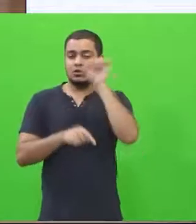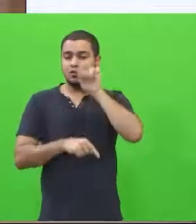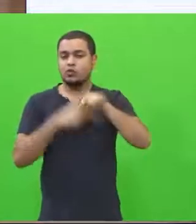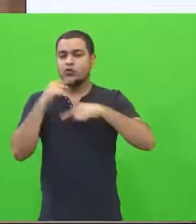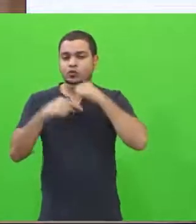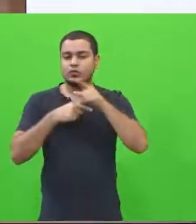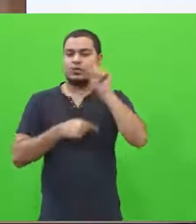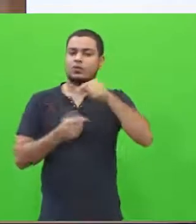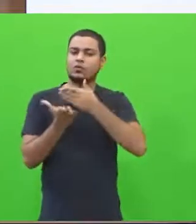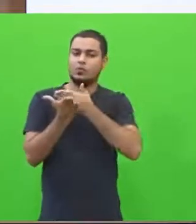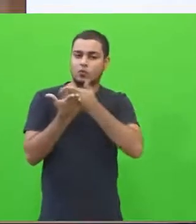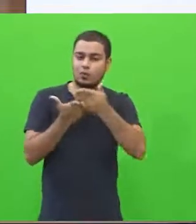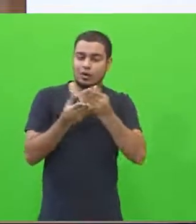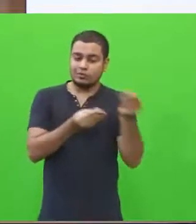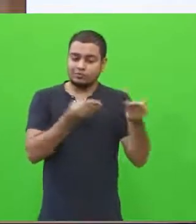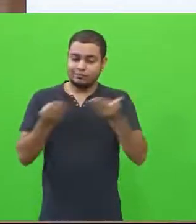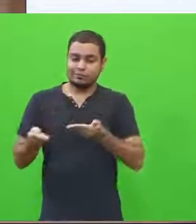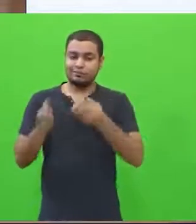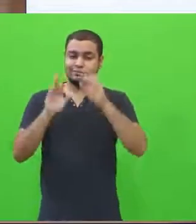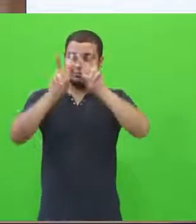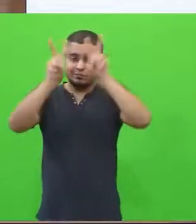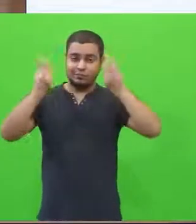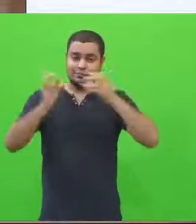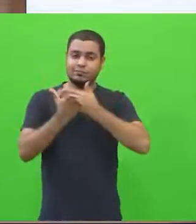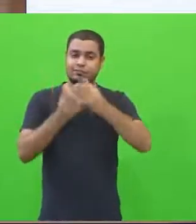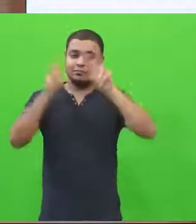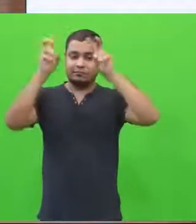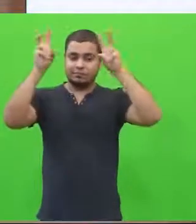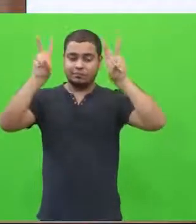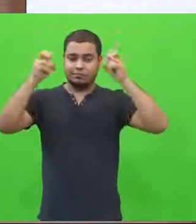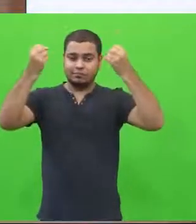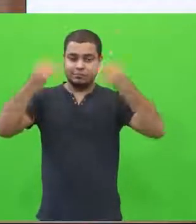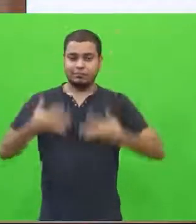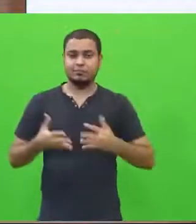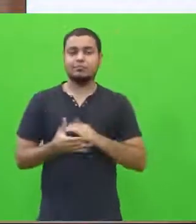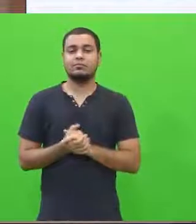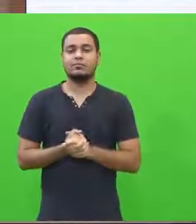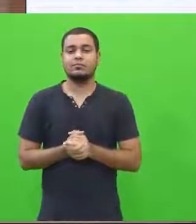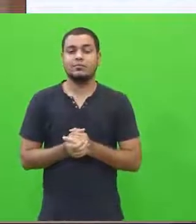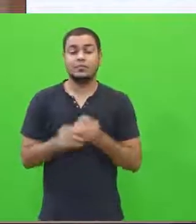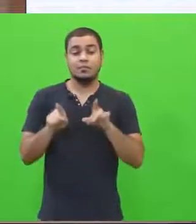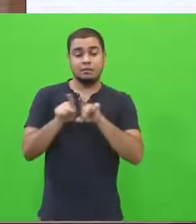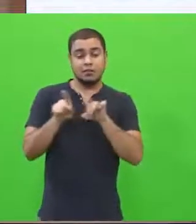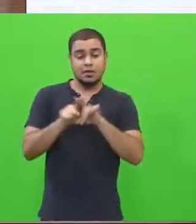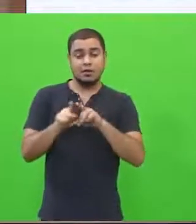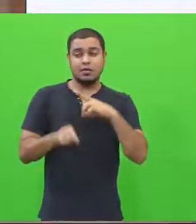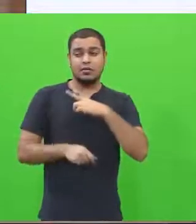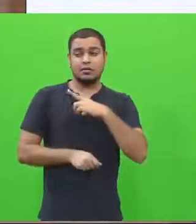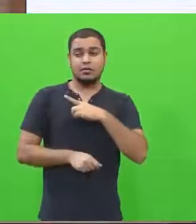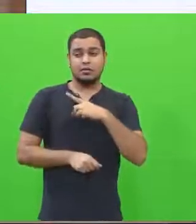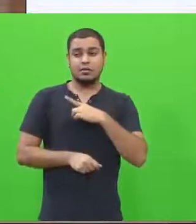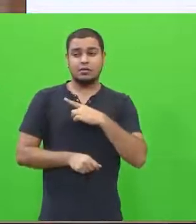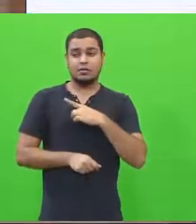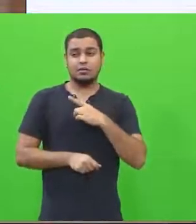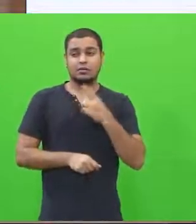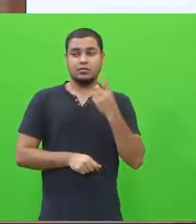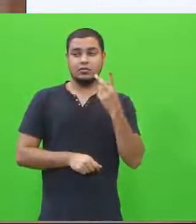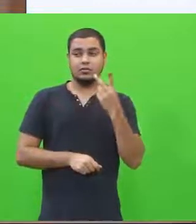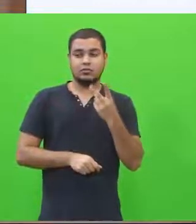resolvemos trazer inicialmente para vocês. E aí nós vamos ter duas